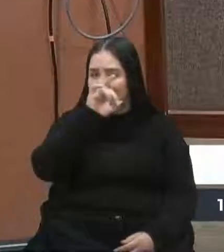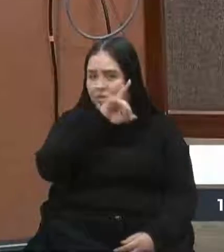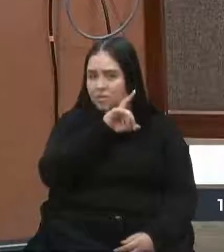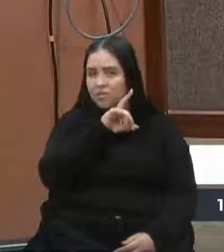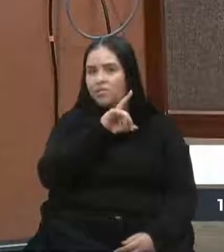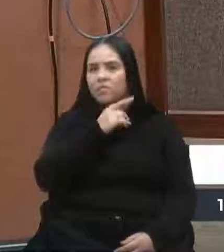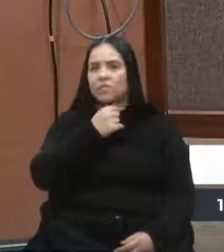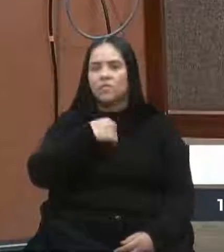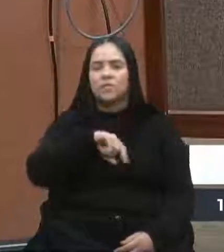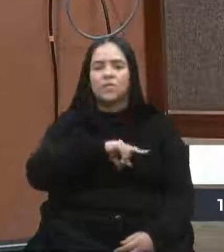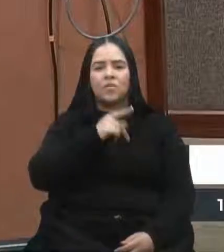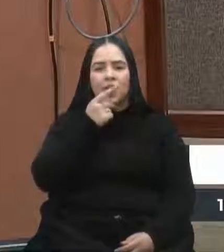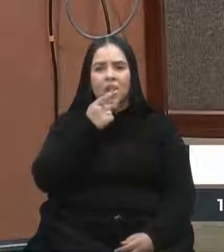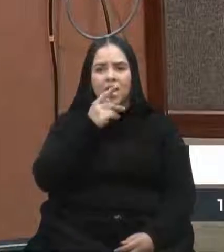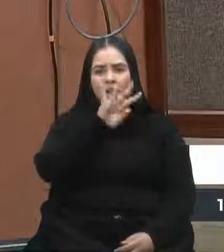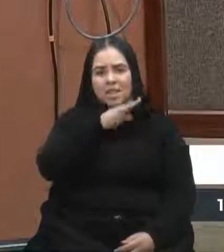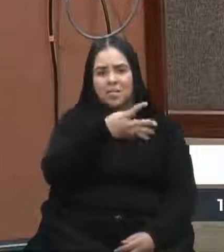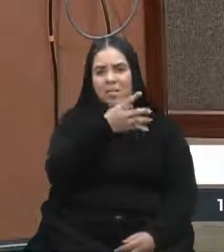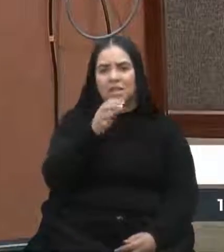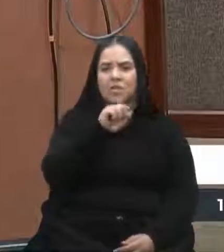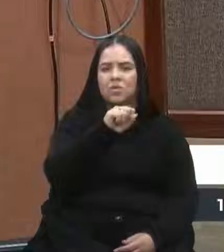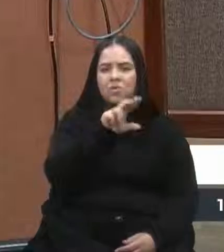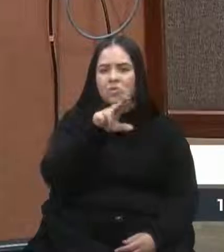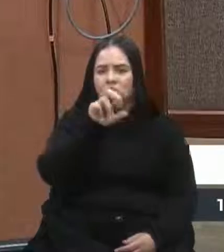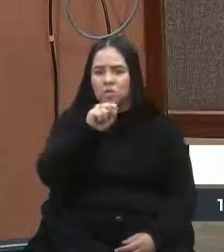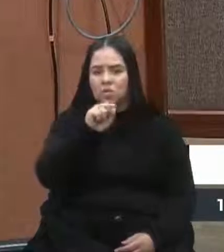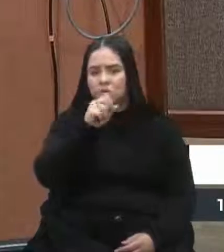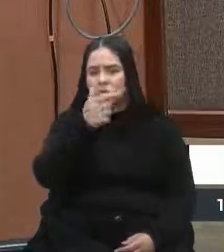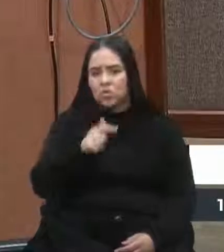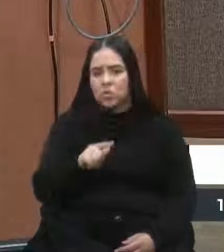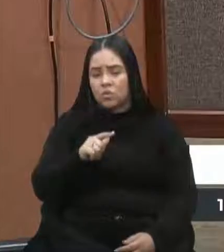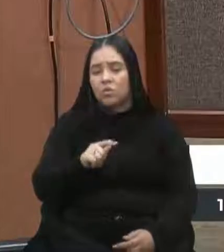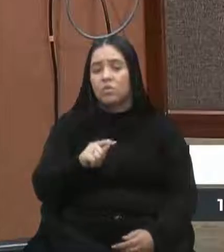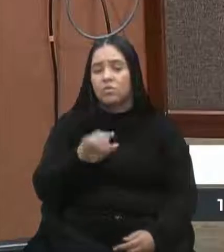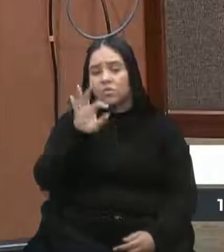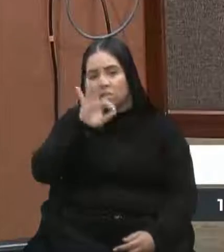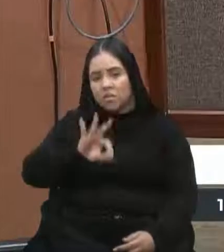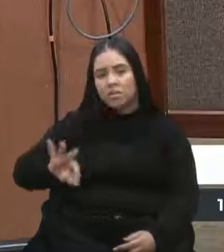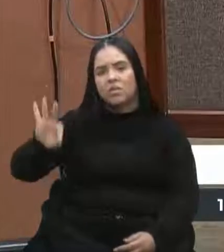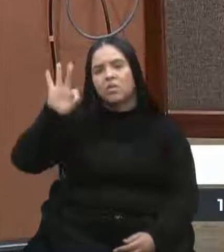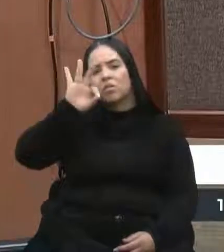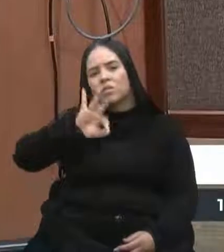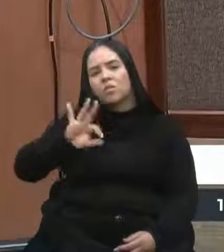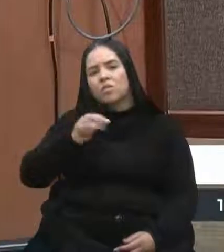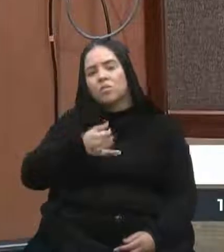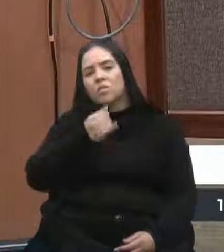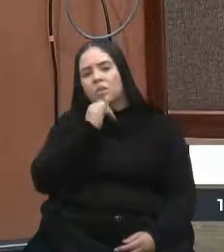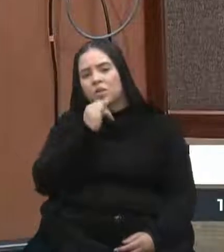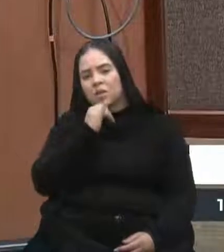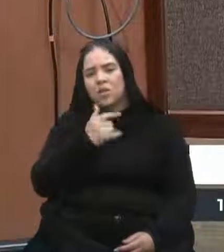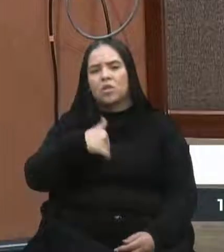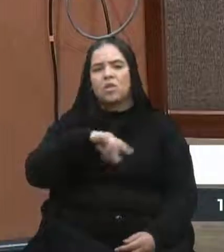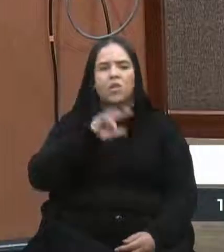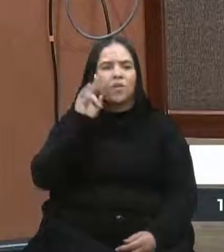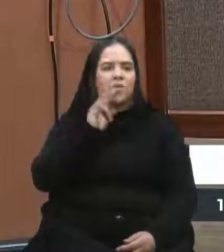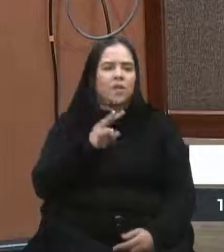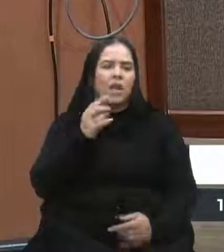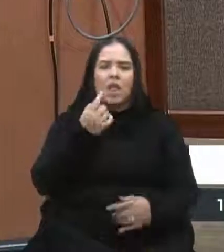Vamos falar de tabela SUS aqui de novo, mas enfim. E aí no Círculo, por exemplo, tem vários exames que a gente viu lá, endoscopia,